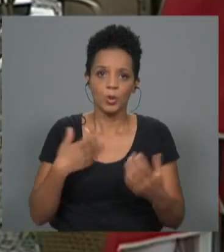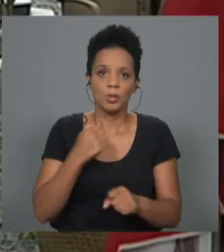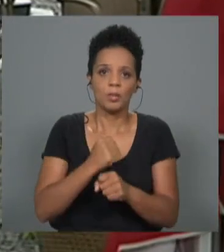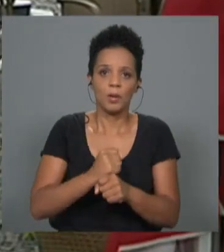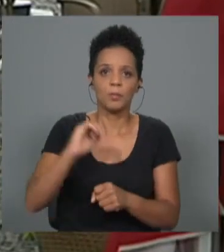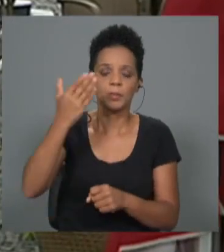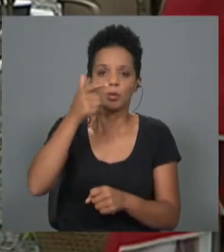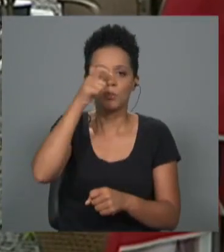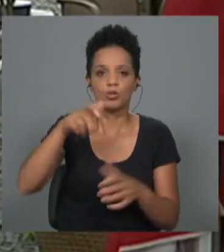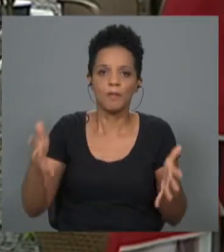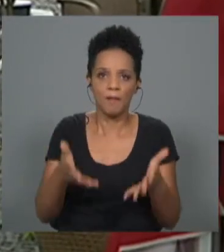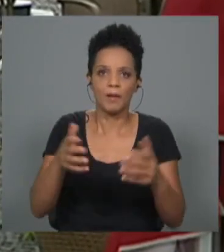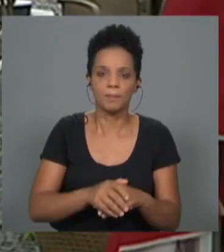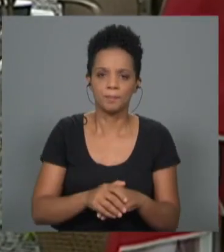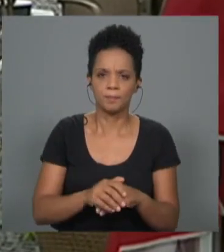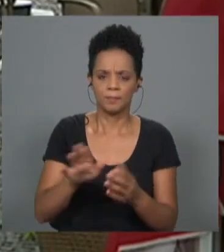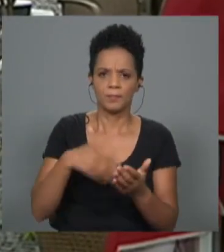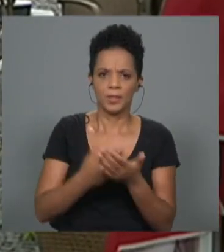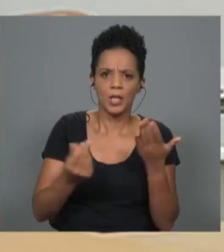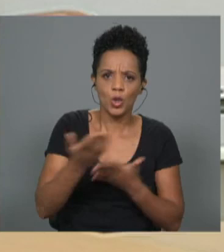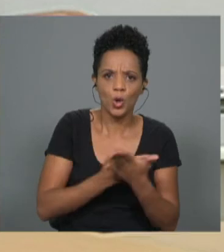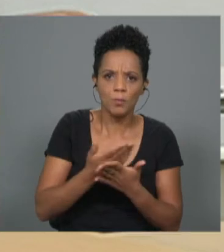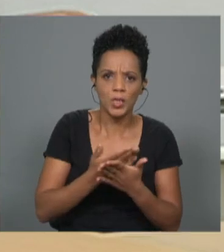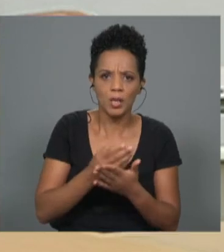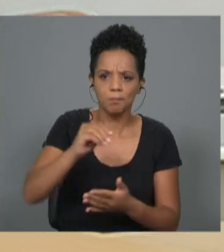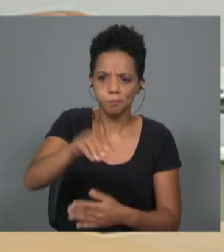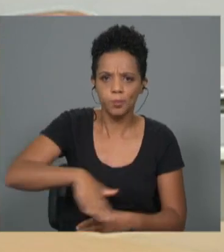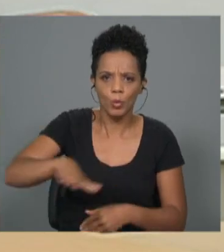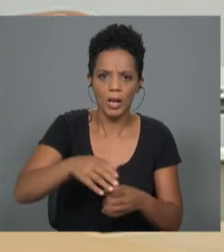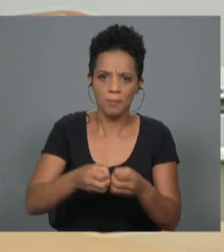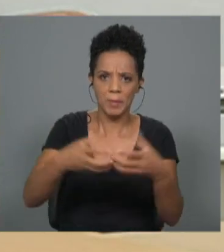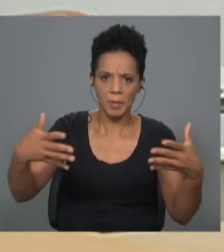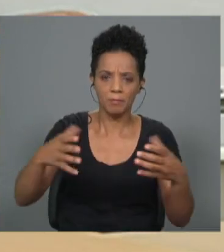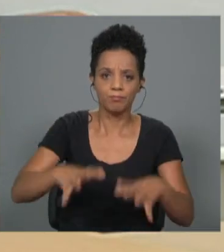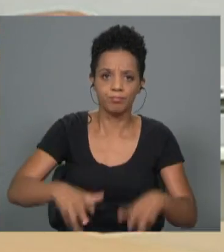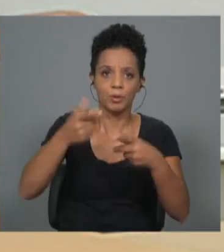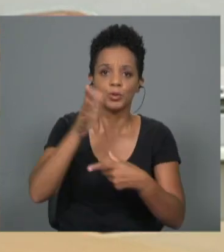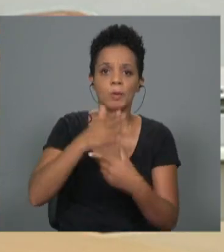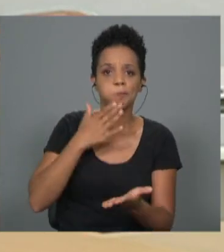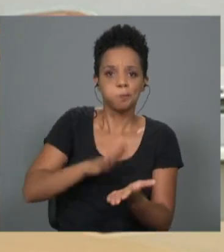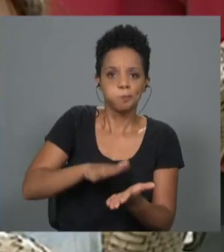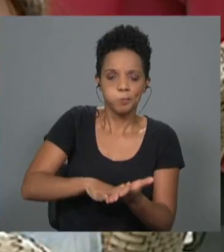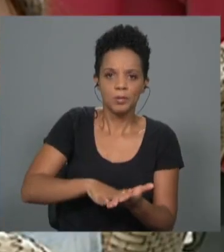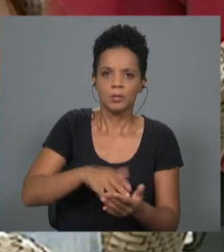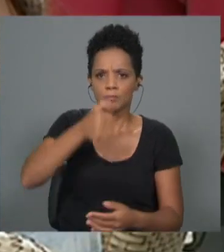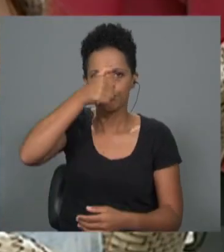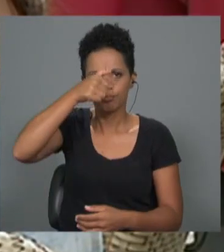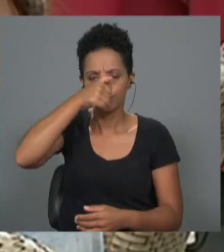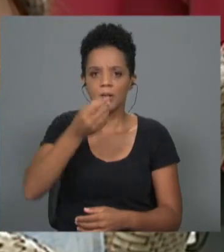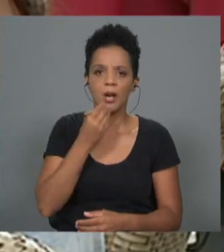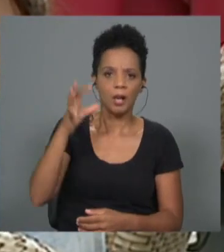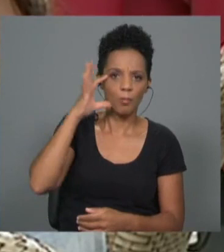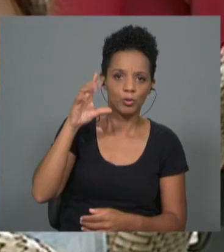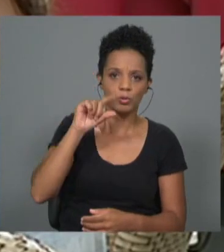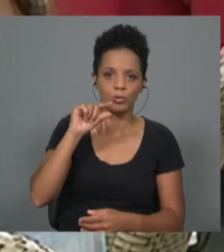O fenómeno mexeu com a economia local. Os restaurantes da vila, por exemplo, passaram a ter casa cheia para almoços